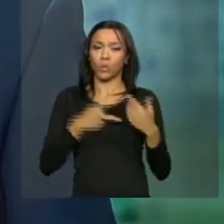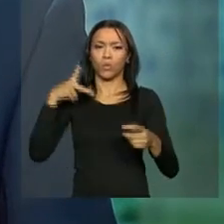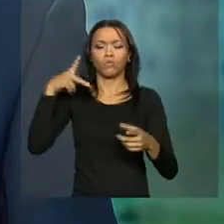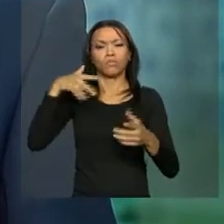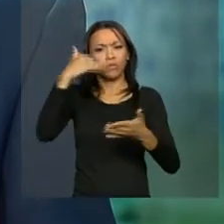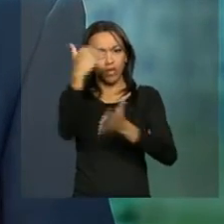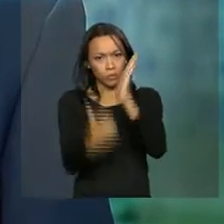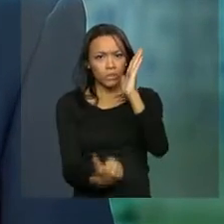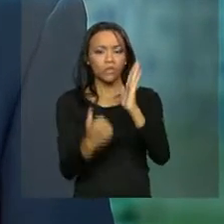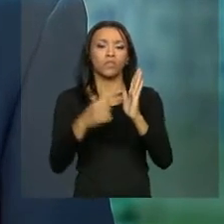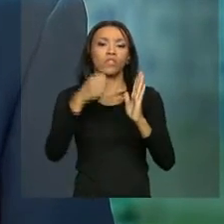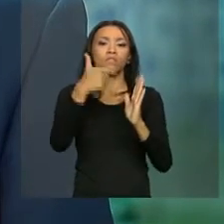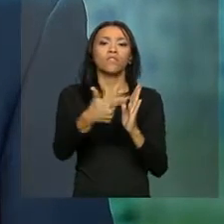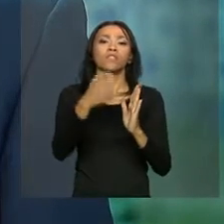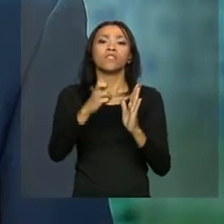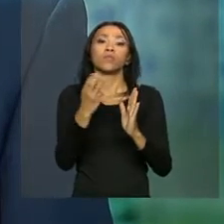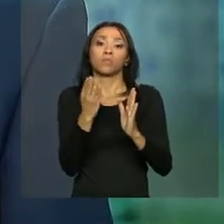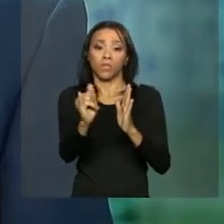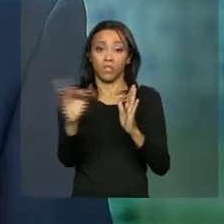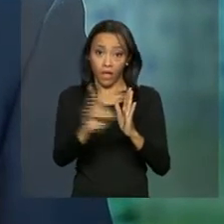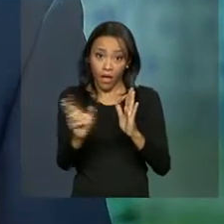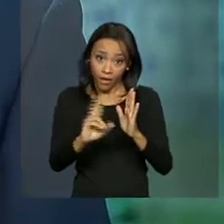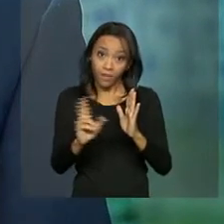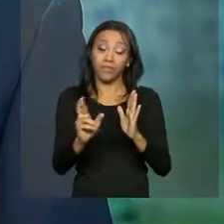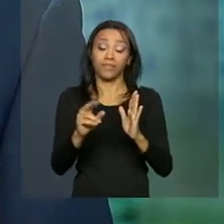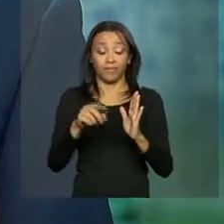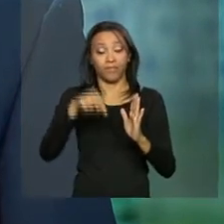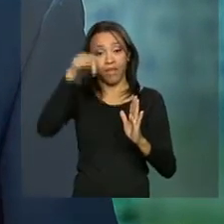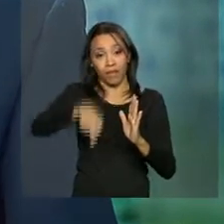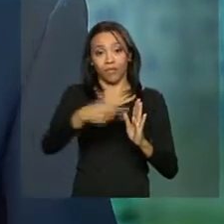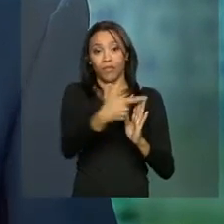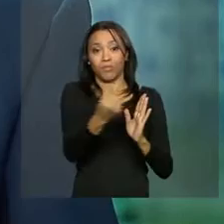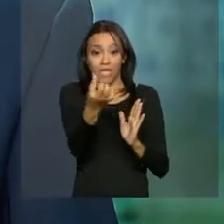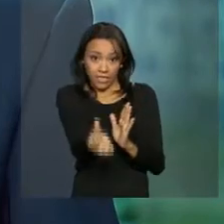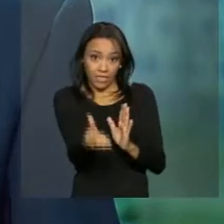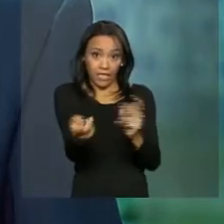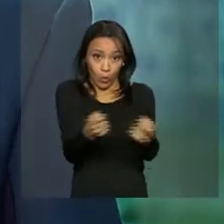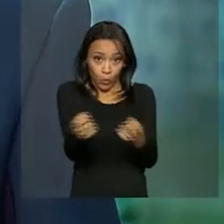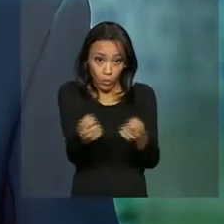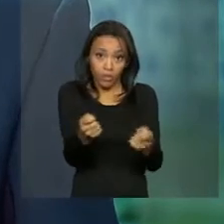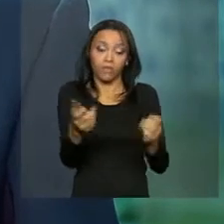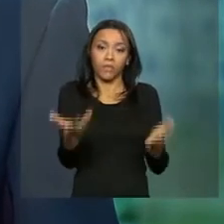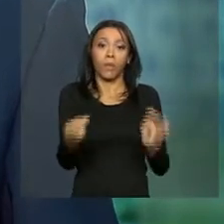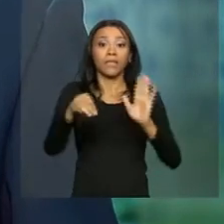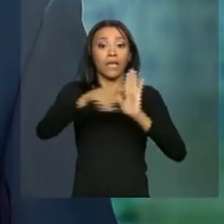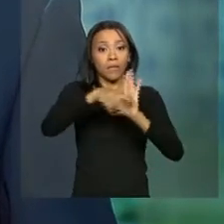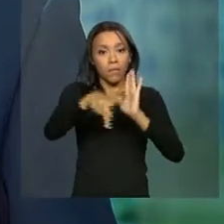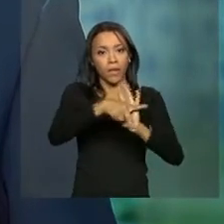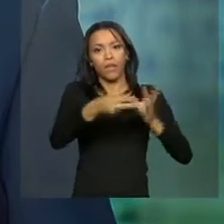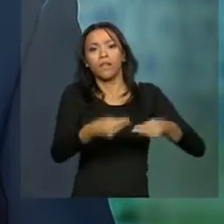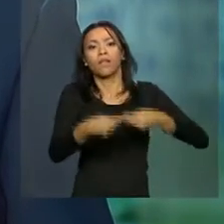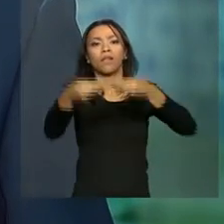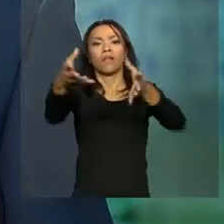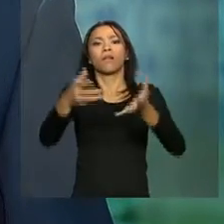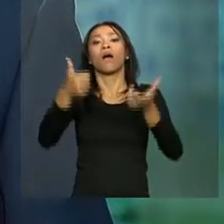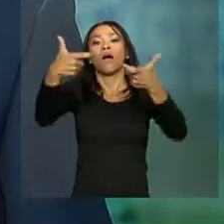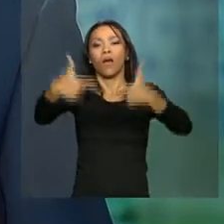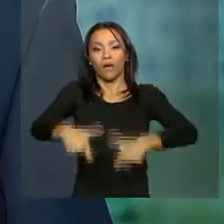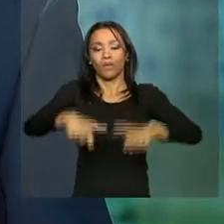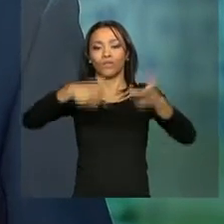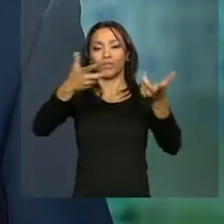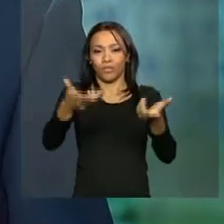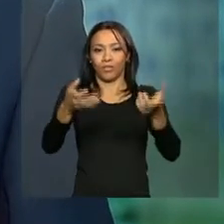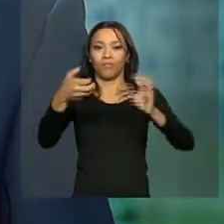bilhões de reais nas despesas para 2016. A medida provisória segue agora para apreciação no Senado Federal.